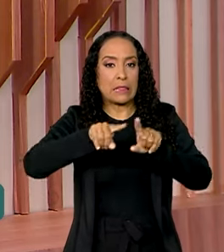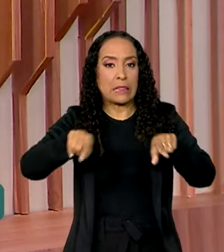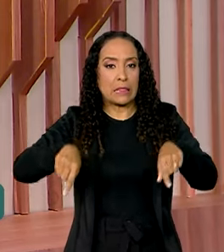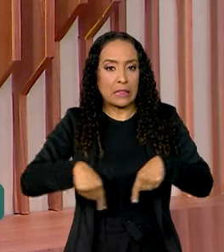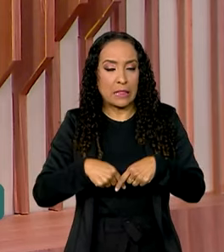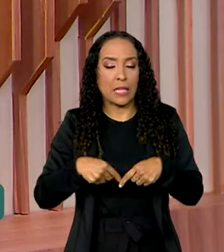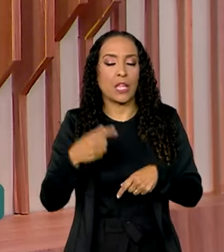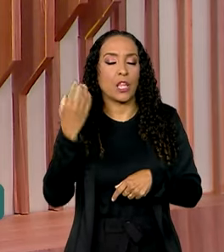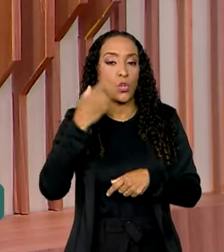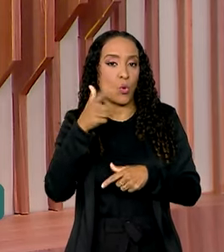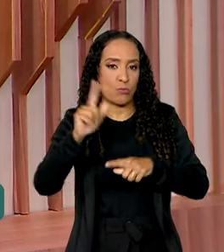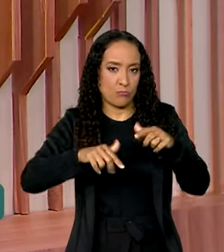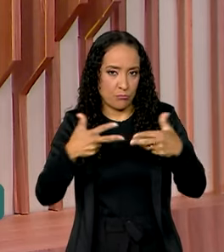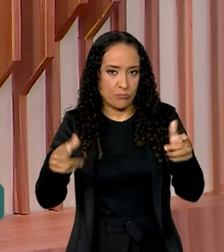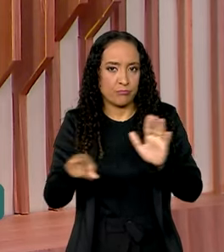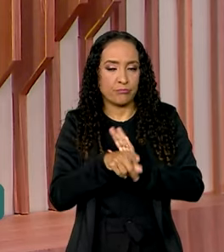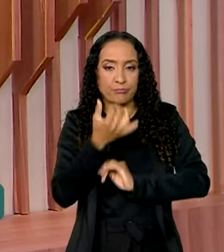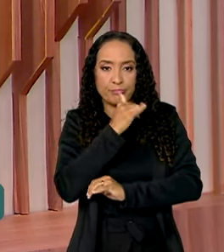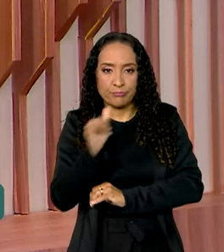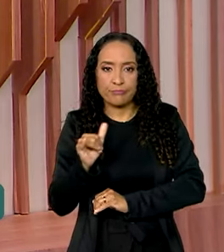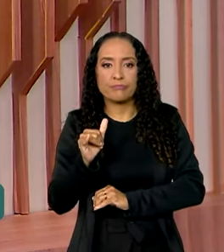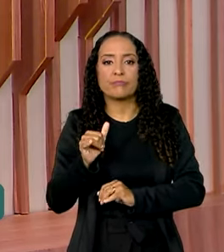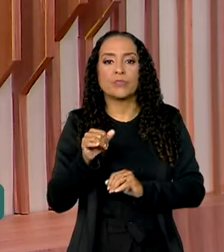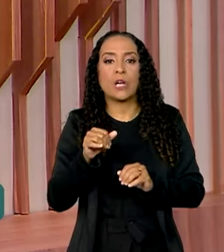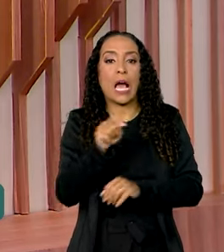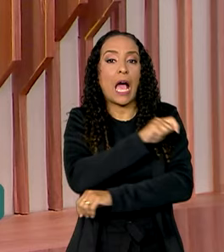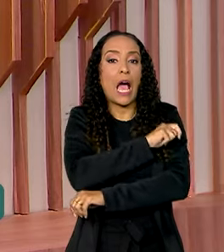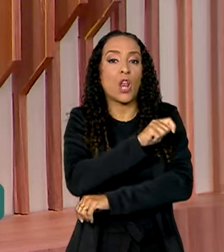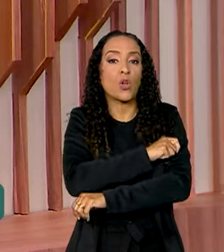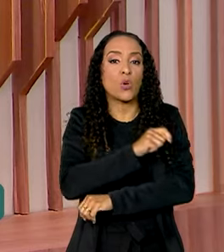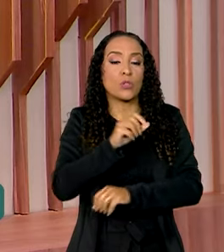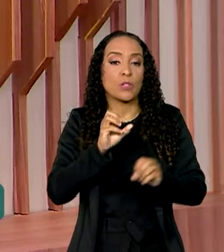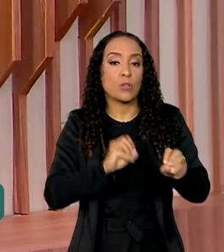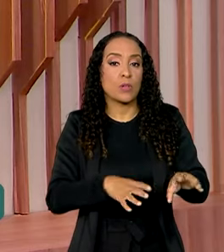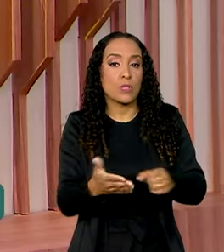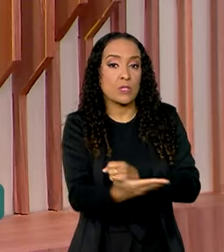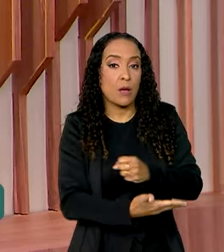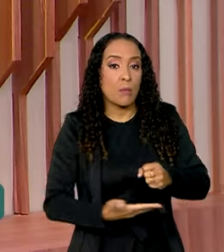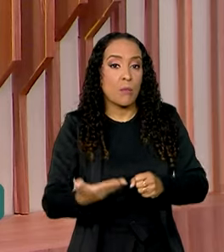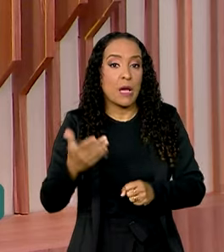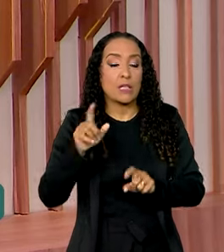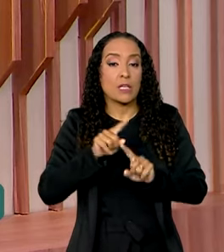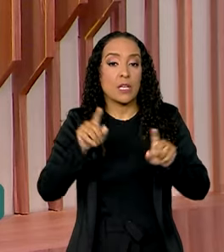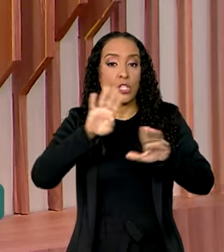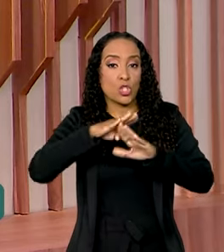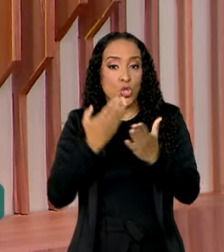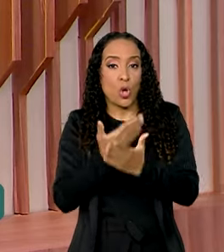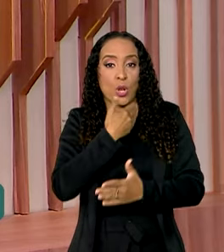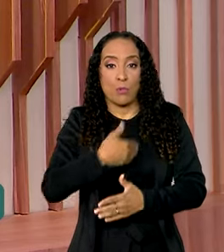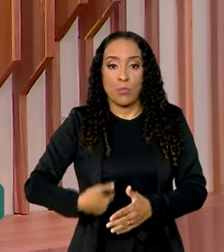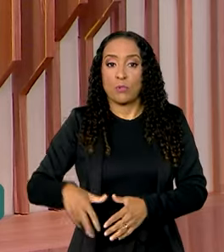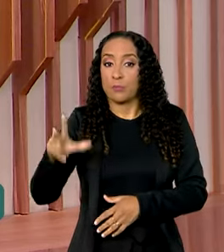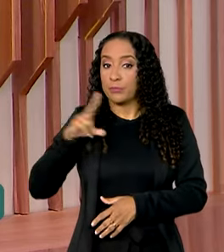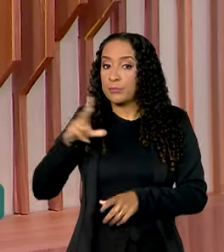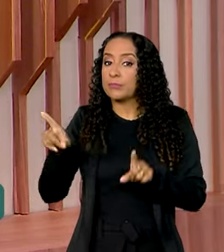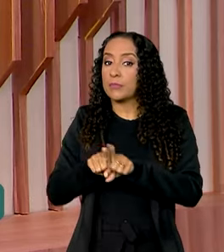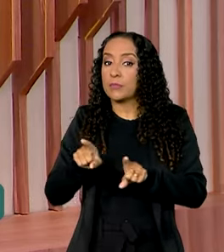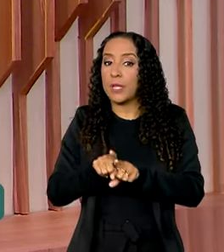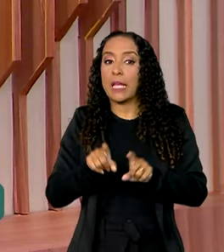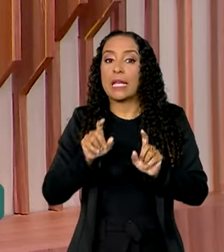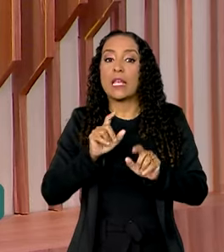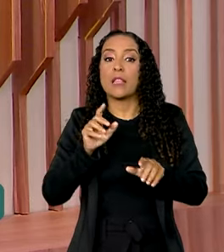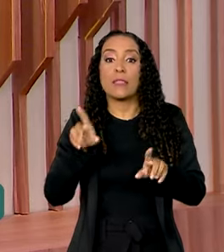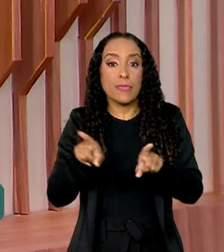e de outros aparelhos eletrônicos portáteis por alunos da educação básica em escolas públicas e particulares,